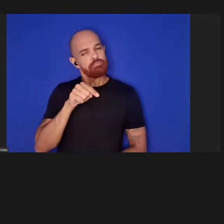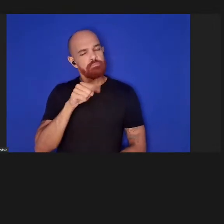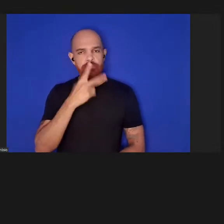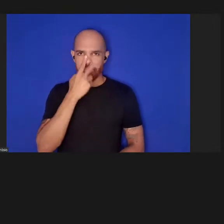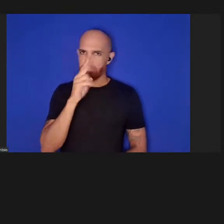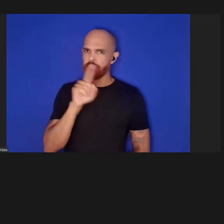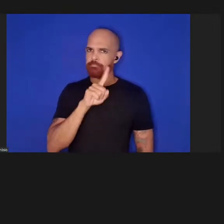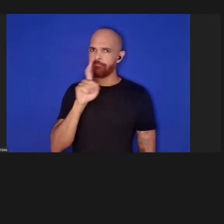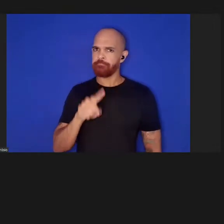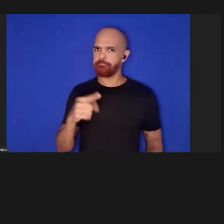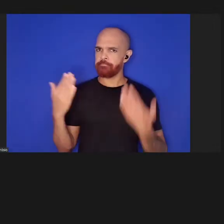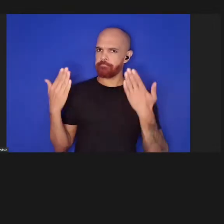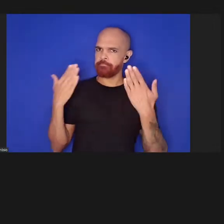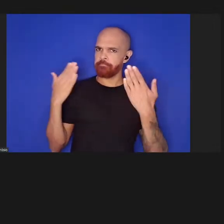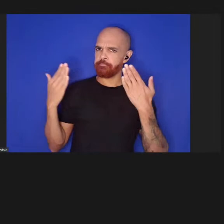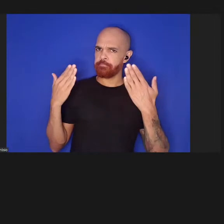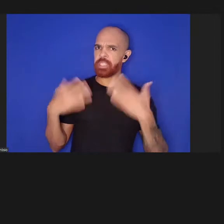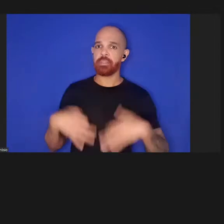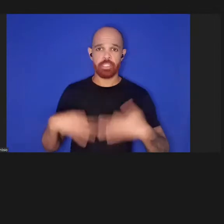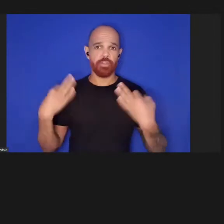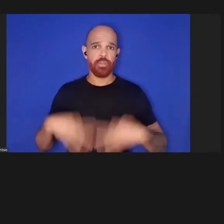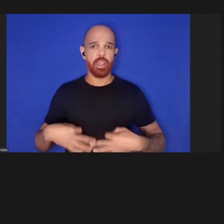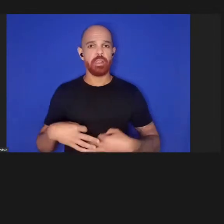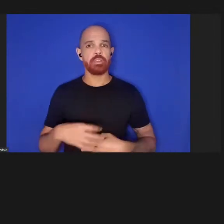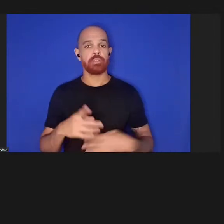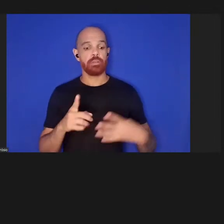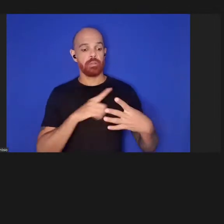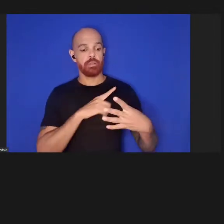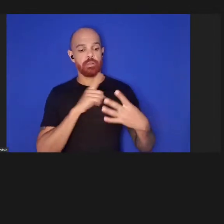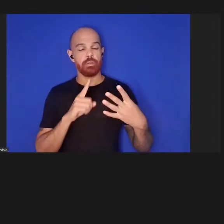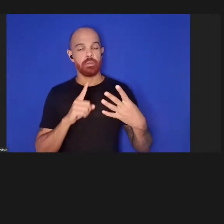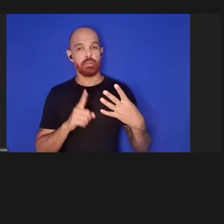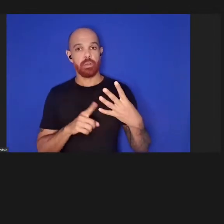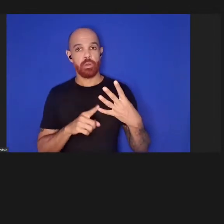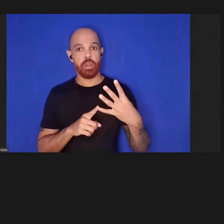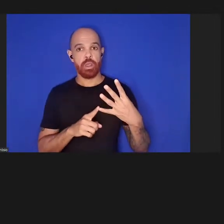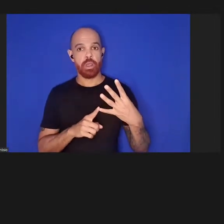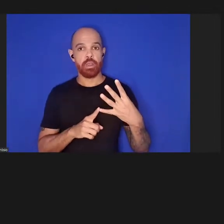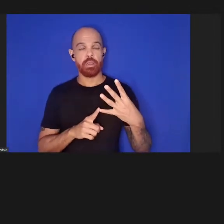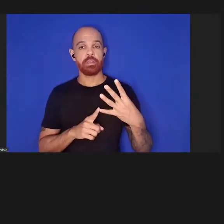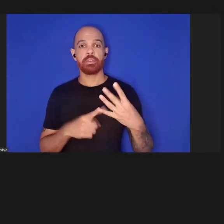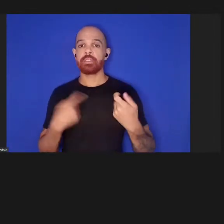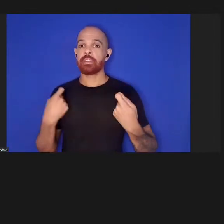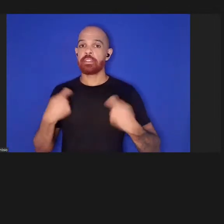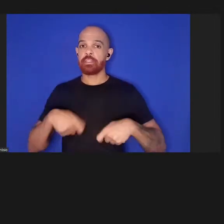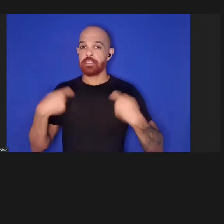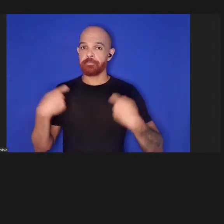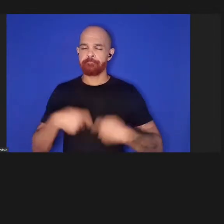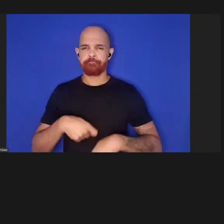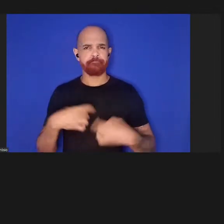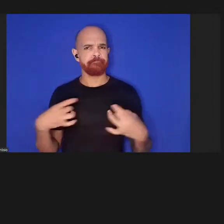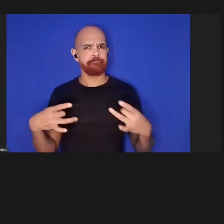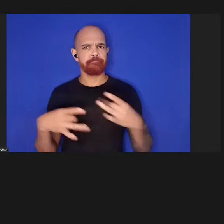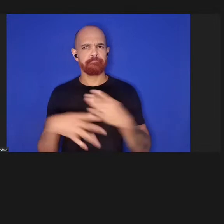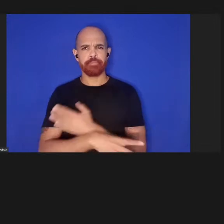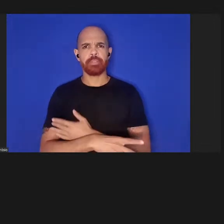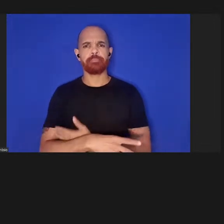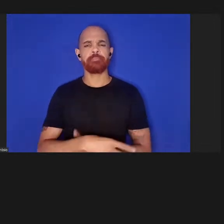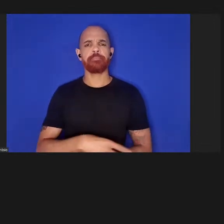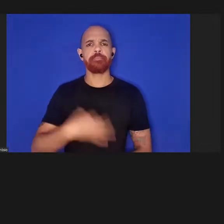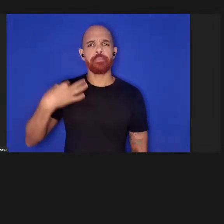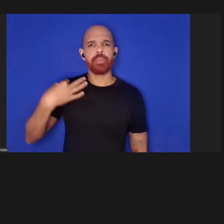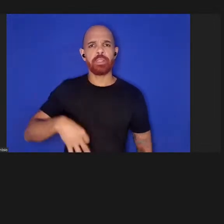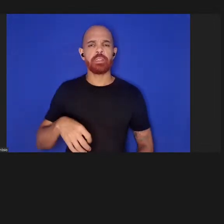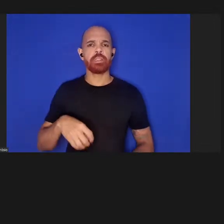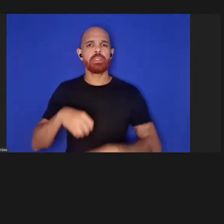de fato. E, em quarto lugar, a necessidade absoluta de compartilhamento de